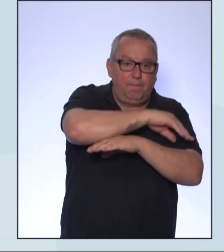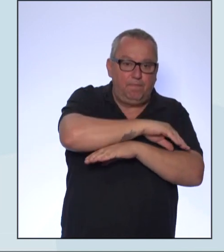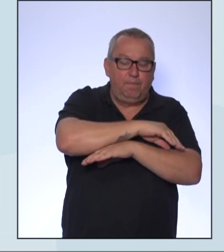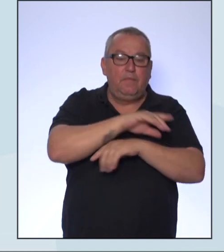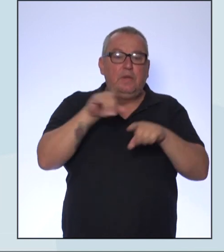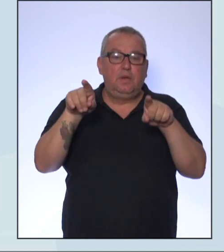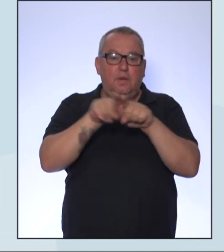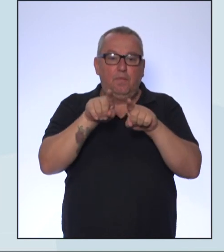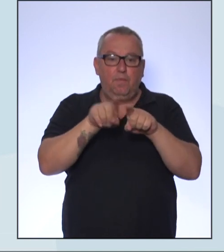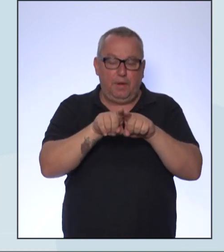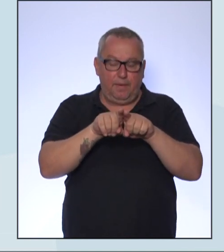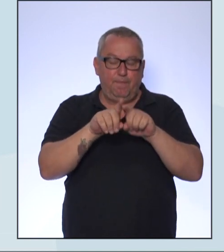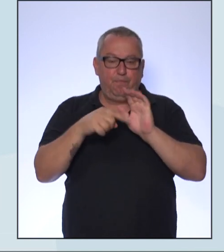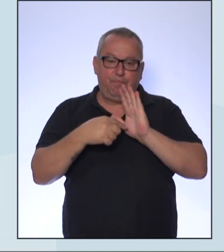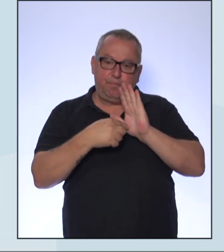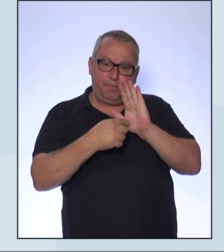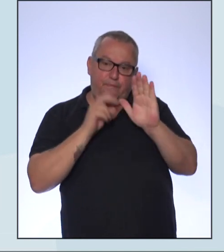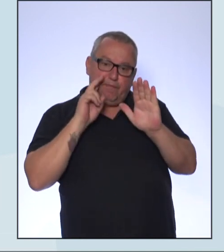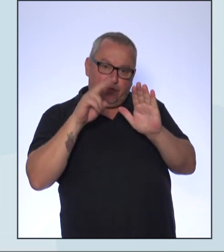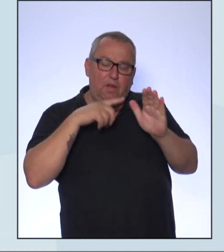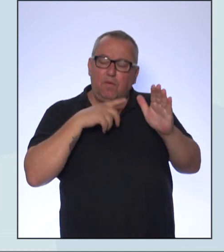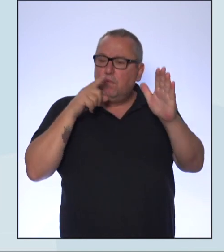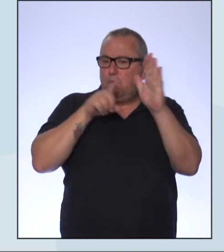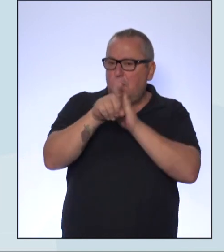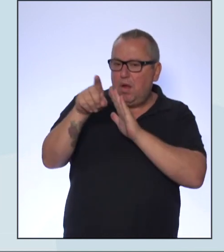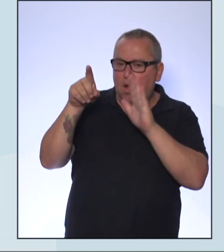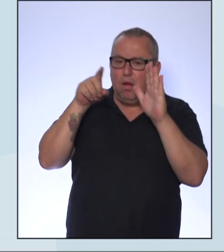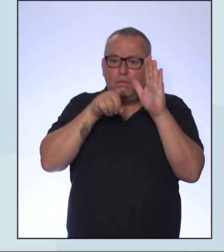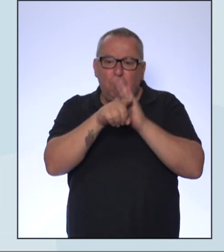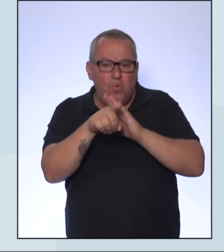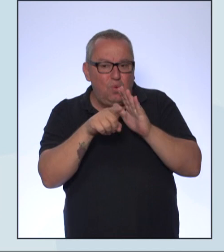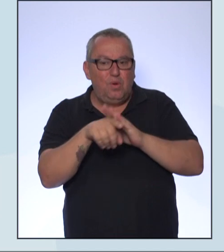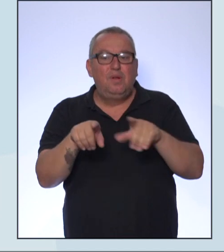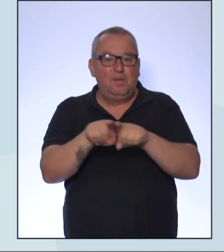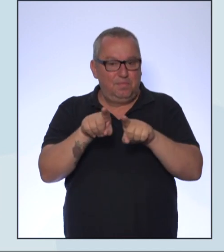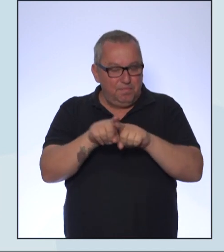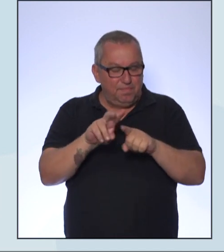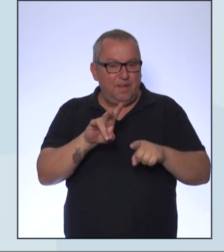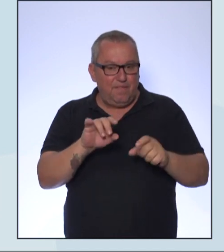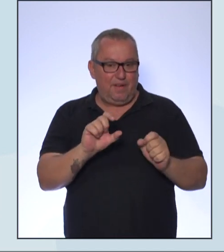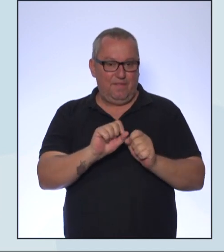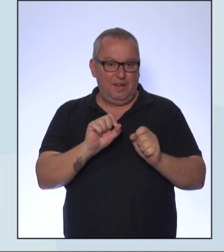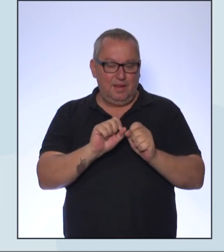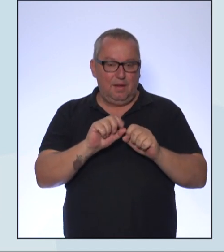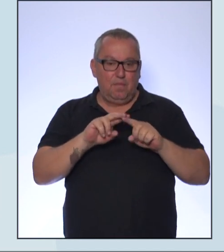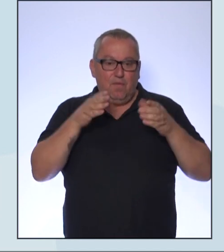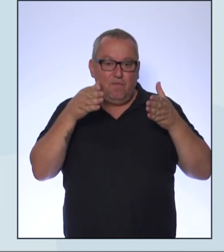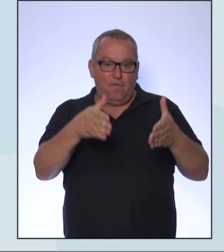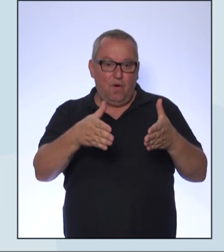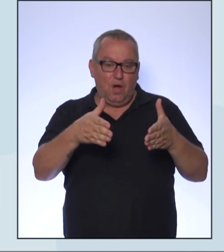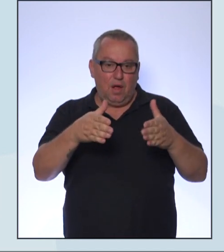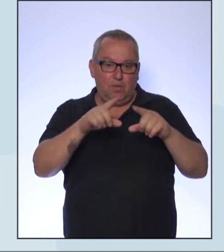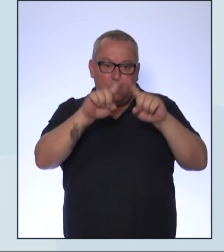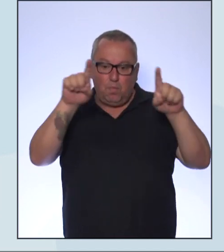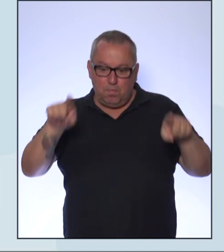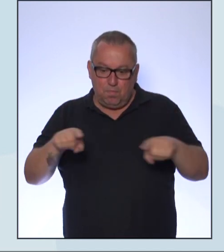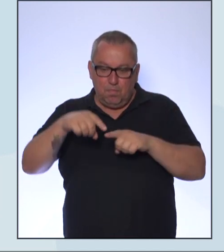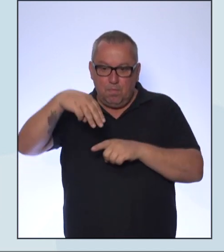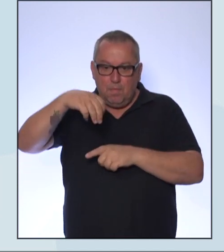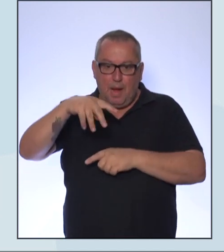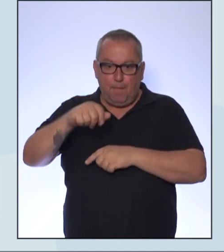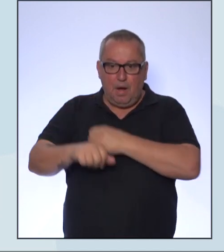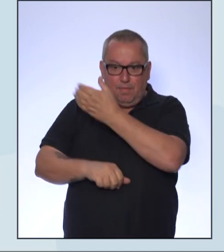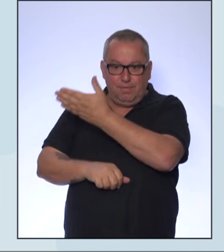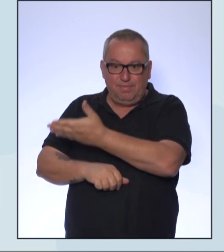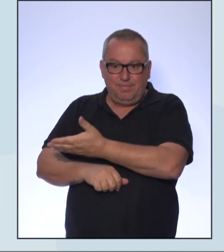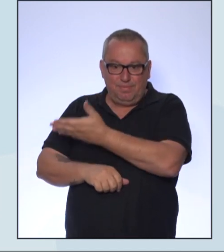disso, nós vamos ter alguns questionamentos referentes ao mapa. Então, vamos lá. Quais seriam esses